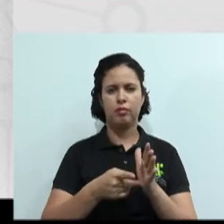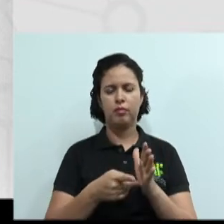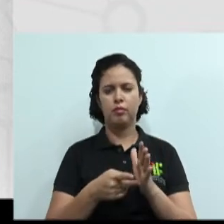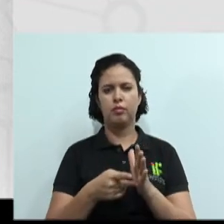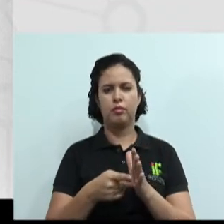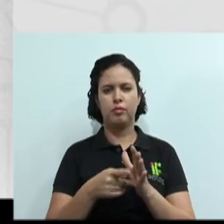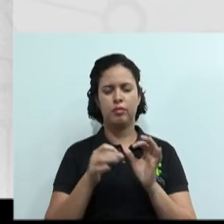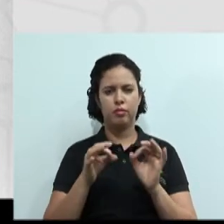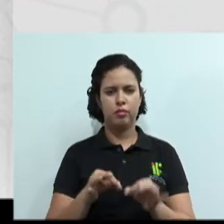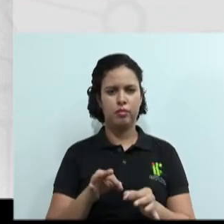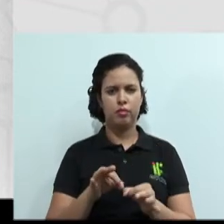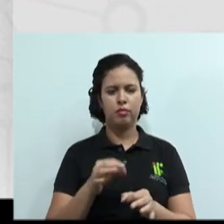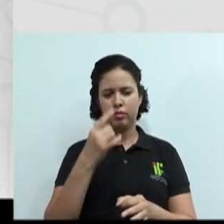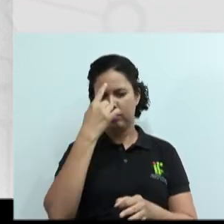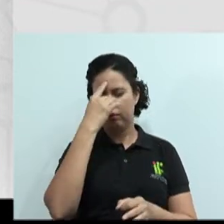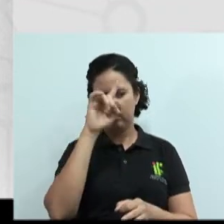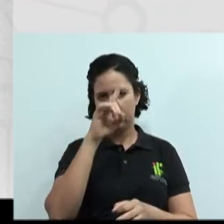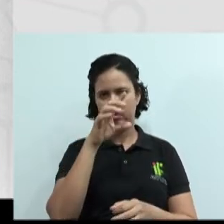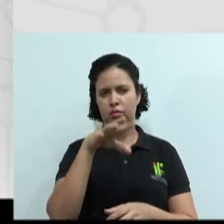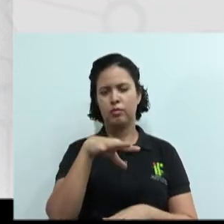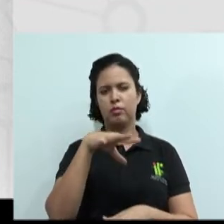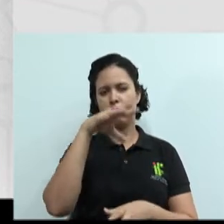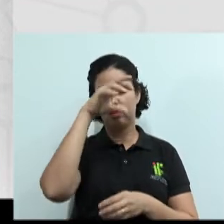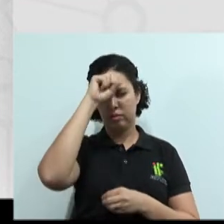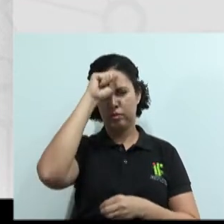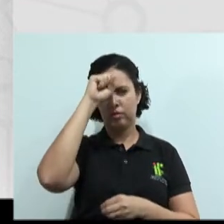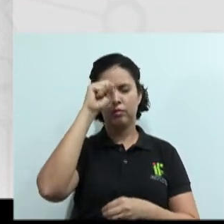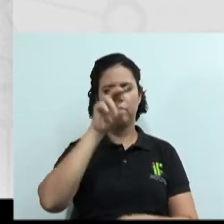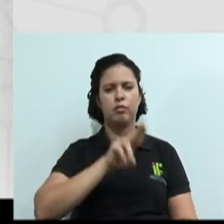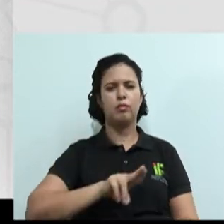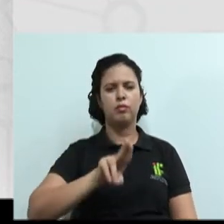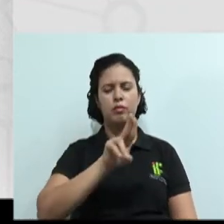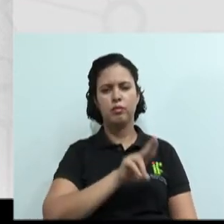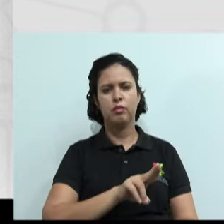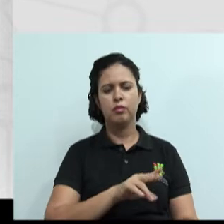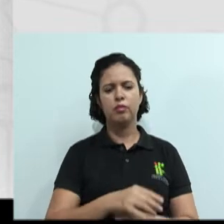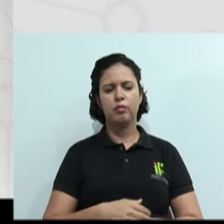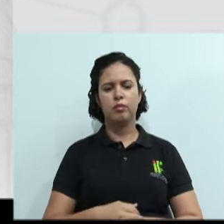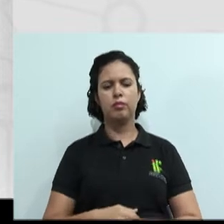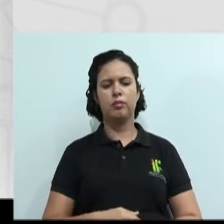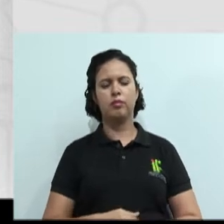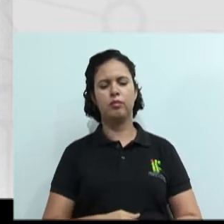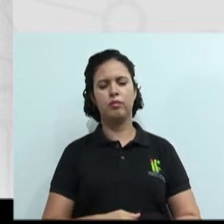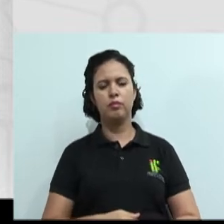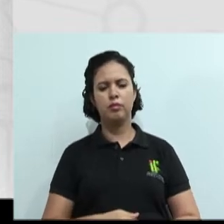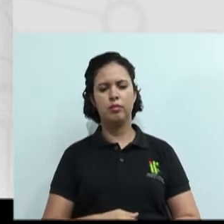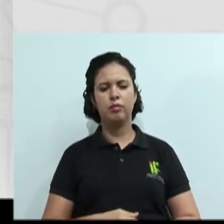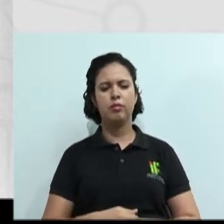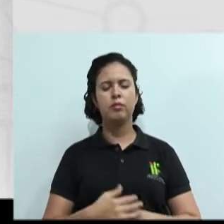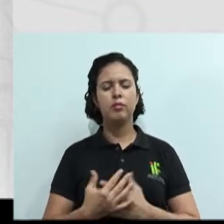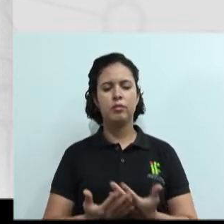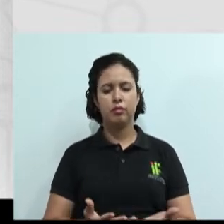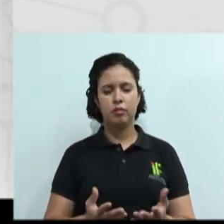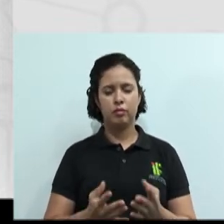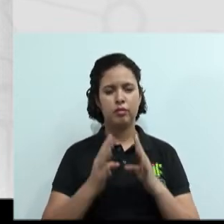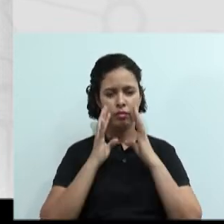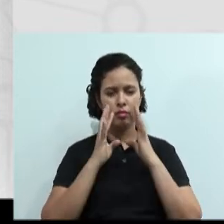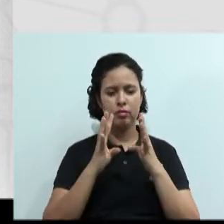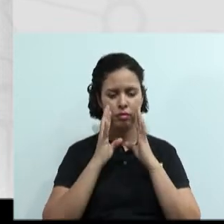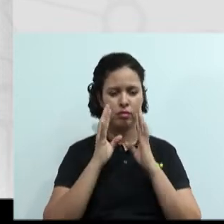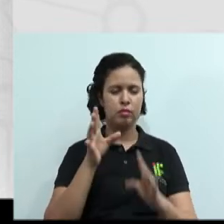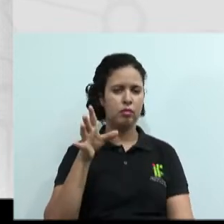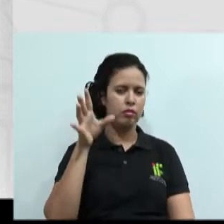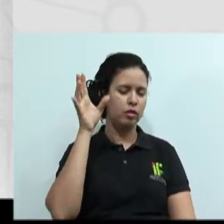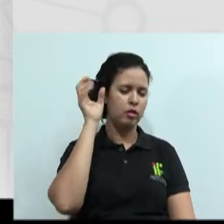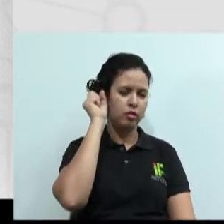ideia, para que você possa absorver a mensagem e aplicá-la. Sendo assim, priorizar a arte de saber ouvir permite